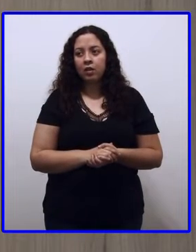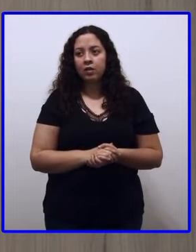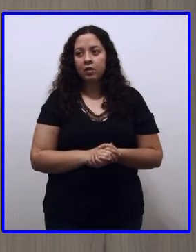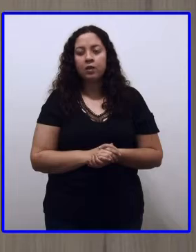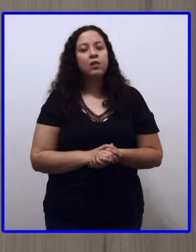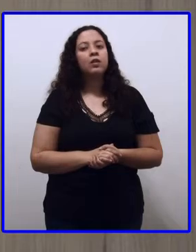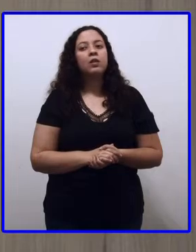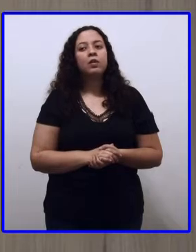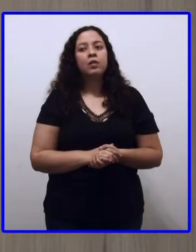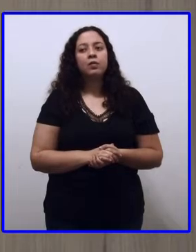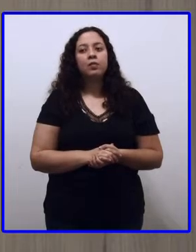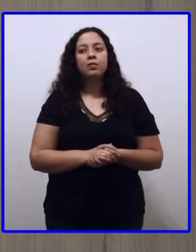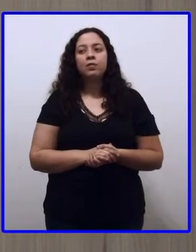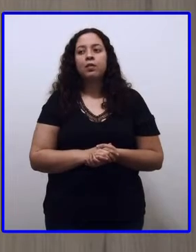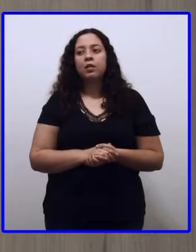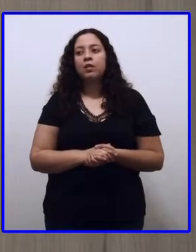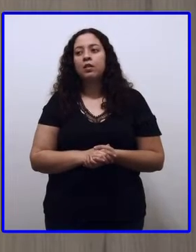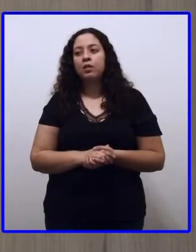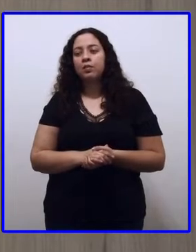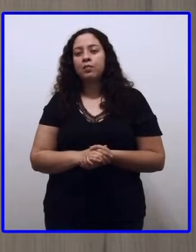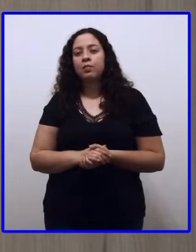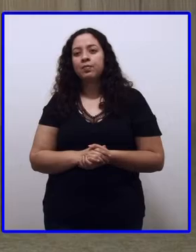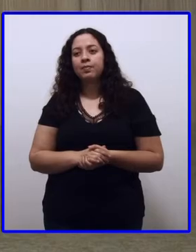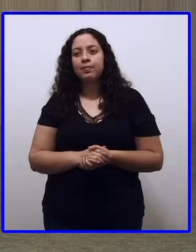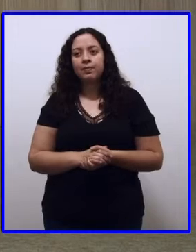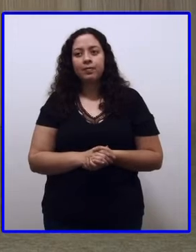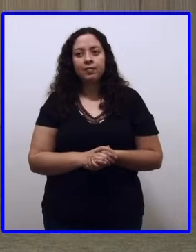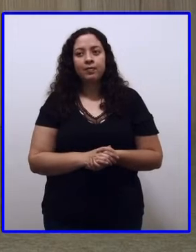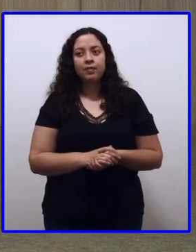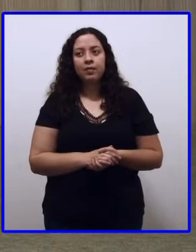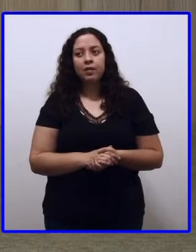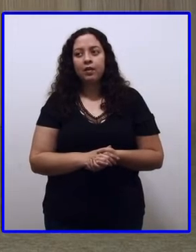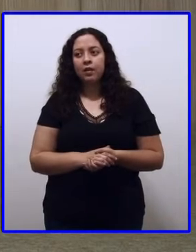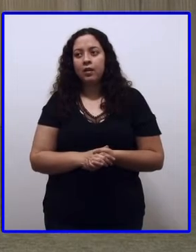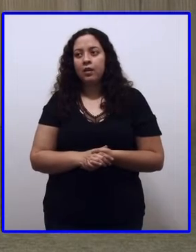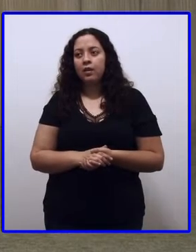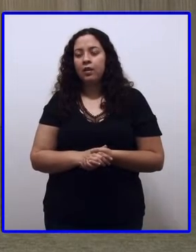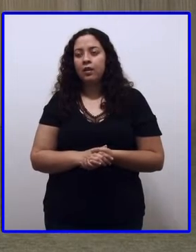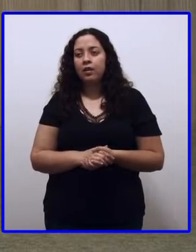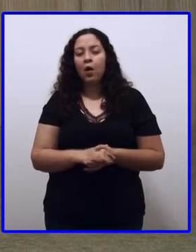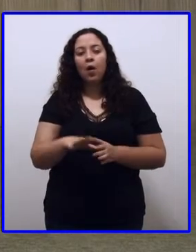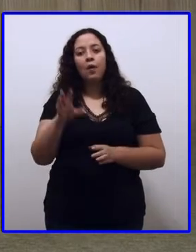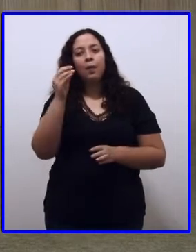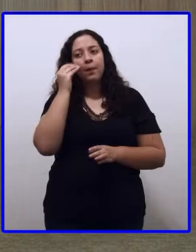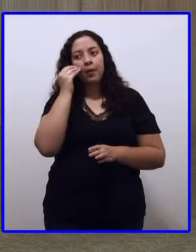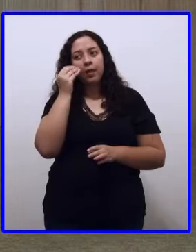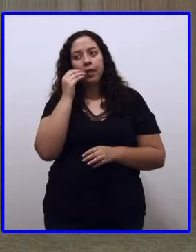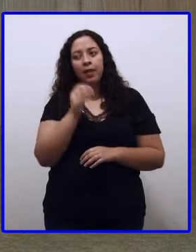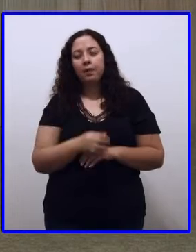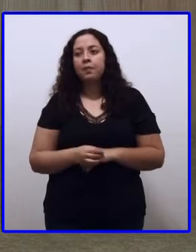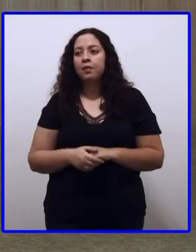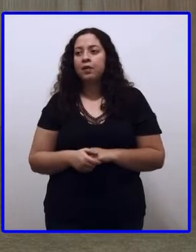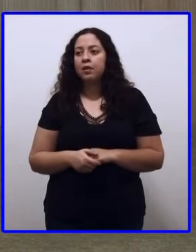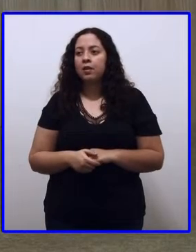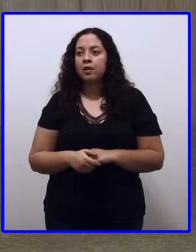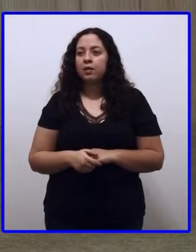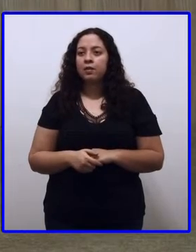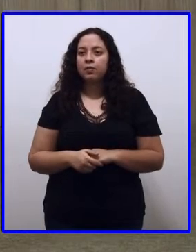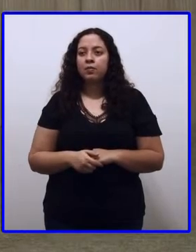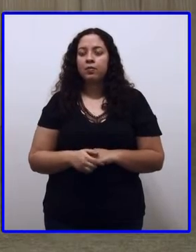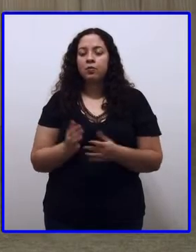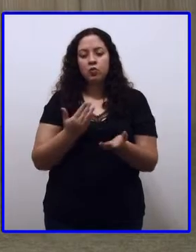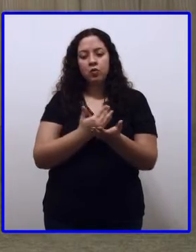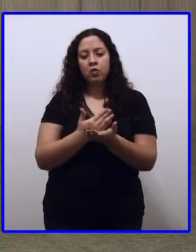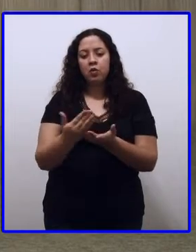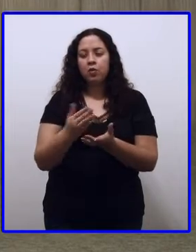gente devolve ela e joga de novo, né? Passa para o próximo, para o adversário. Isso mesmo. Então, vamos lá para o Camila. Quer